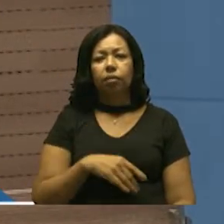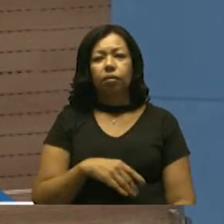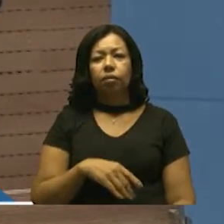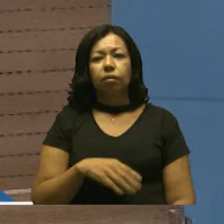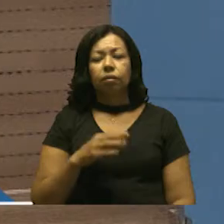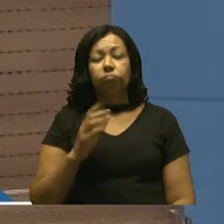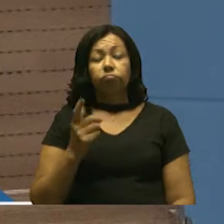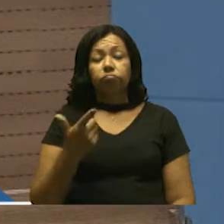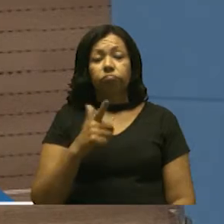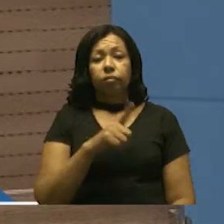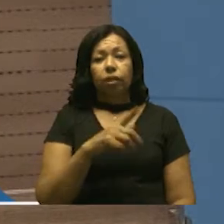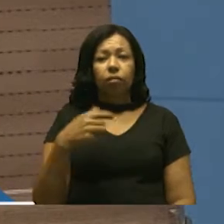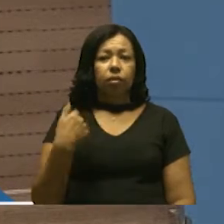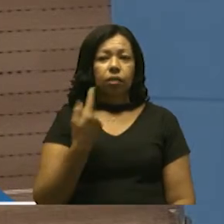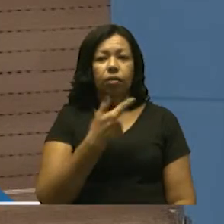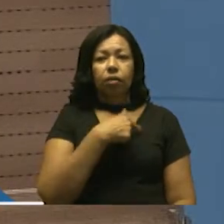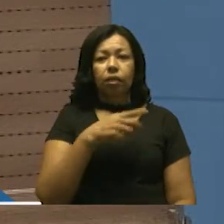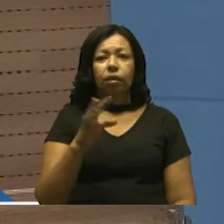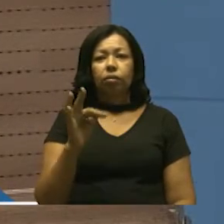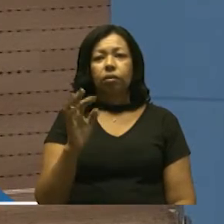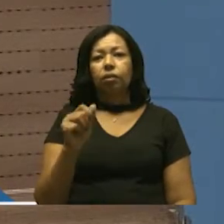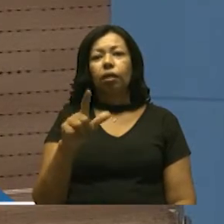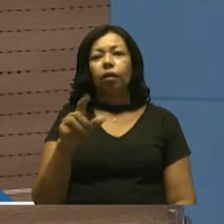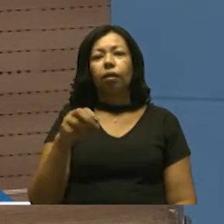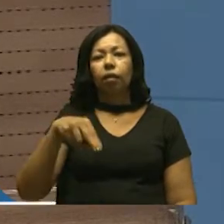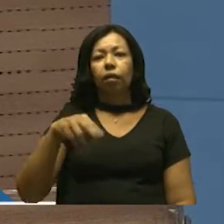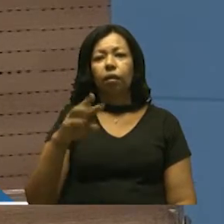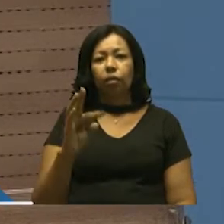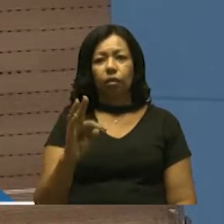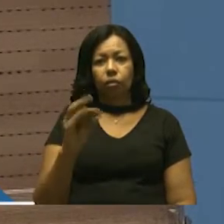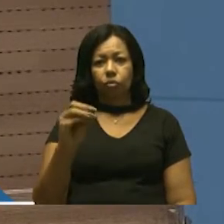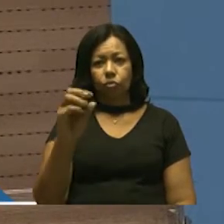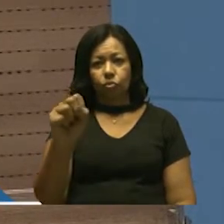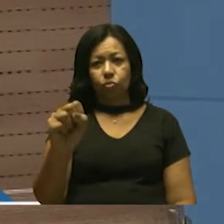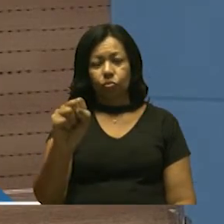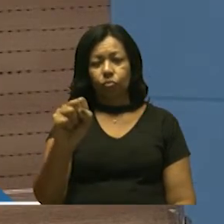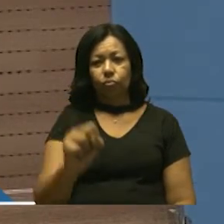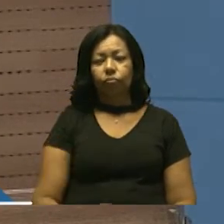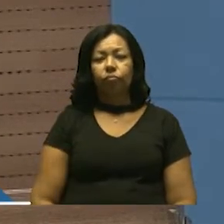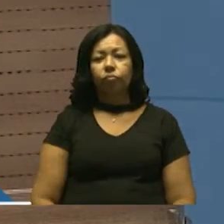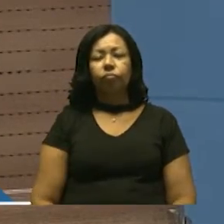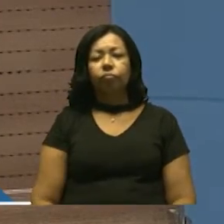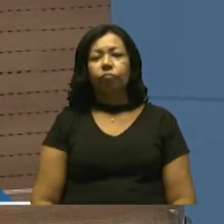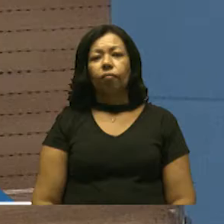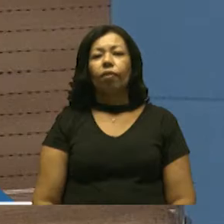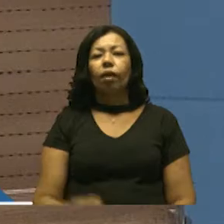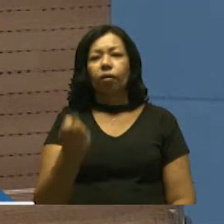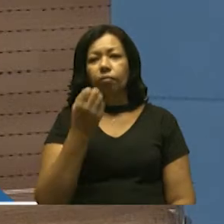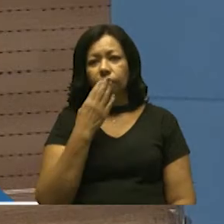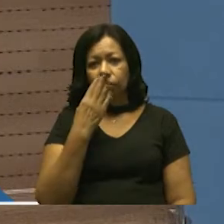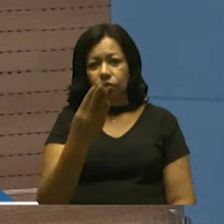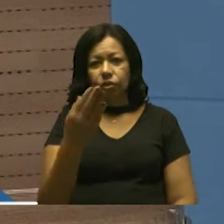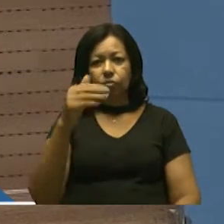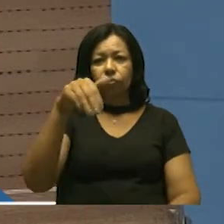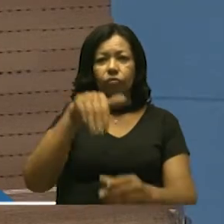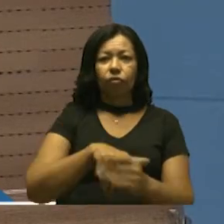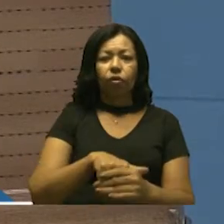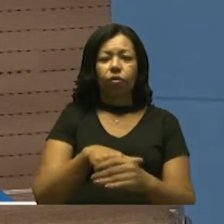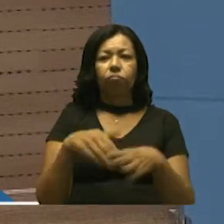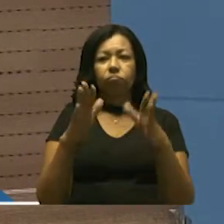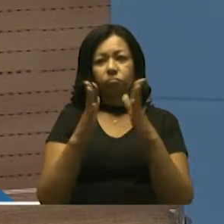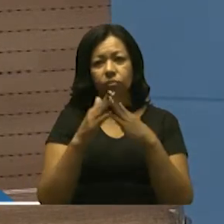da nossa cidade. Então, eu quero deixar aqui esse apelo, esse meu voto e também